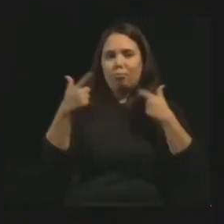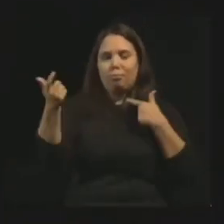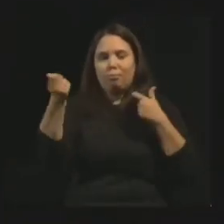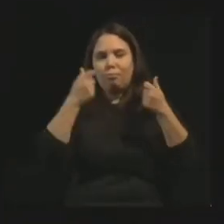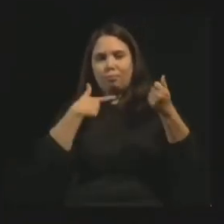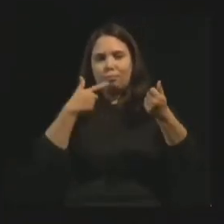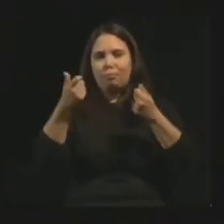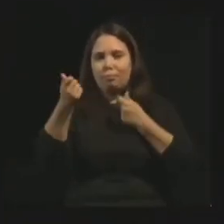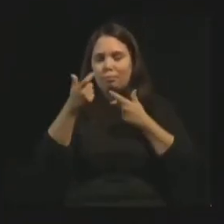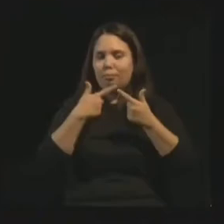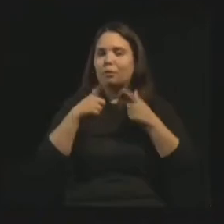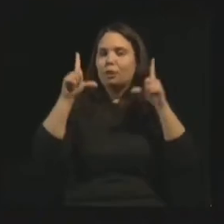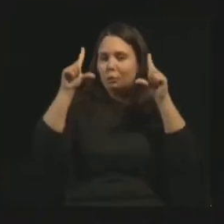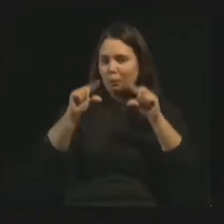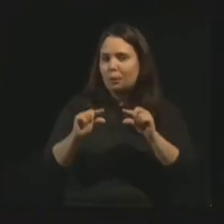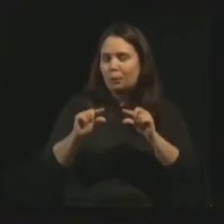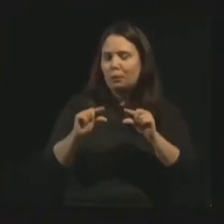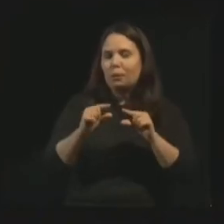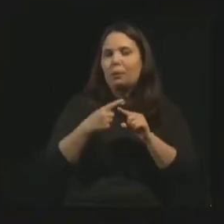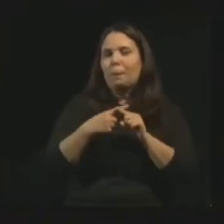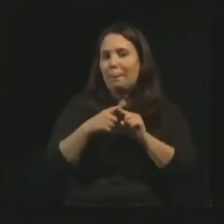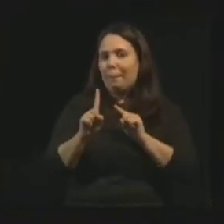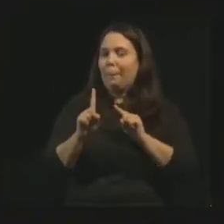mas aqui e acolá elas chegam, não é?